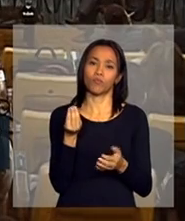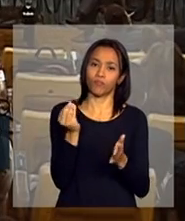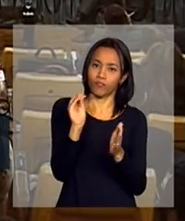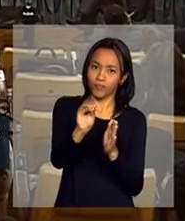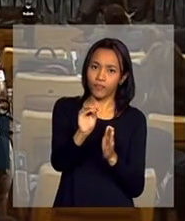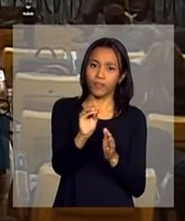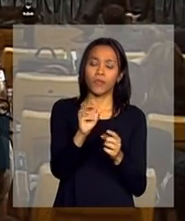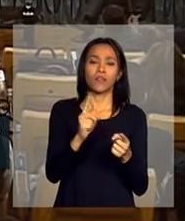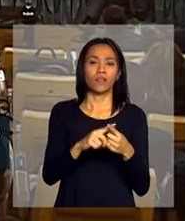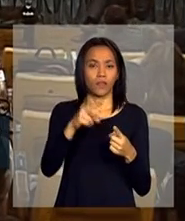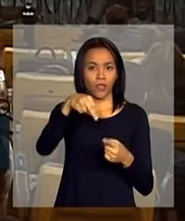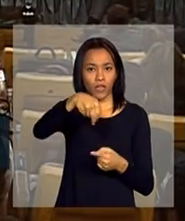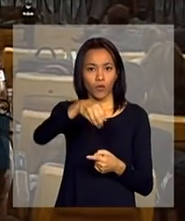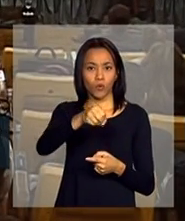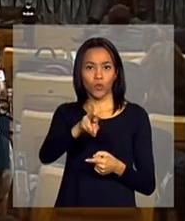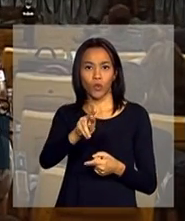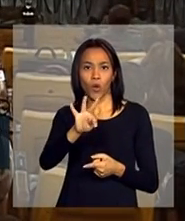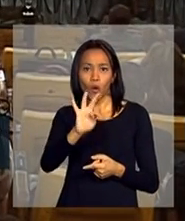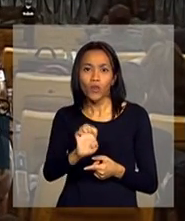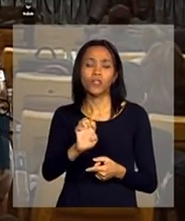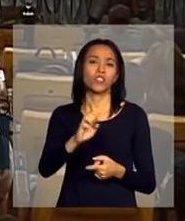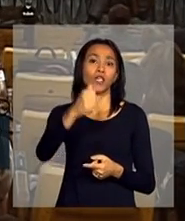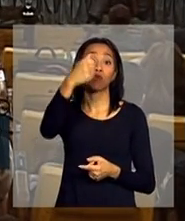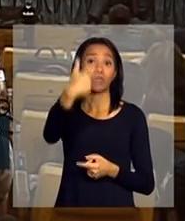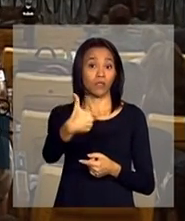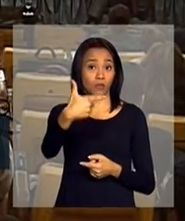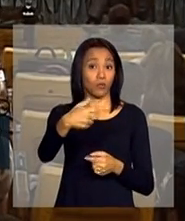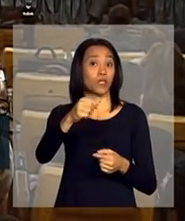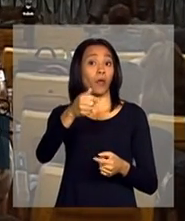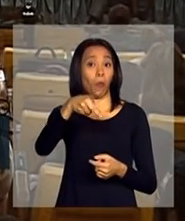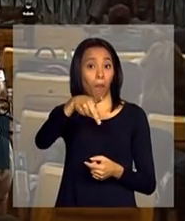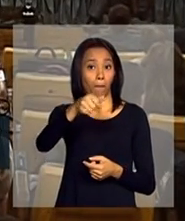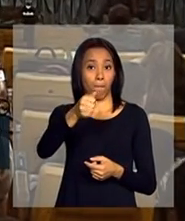tem Norte, o segundo é Pará,